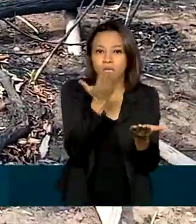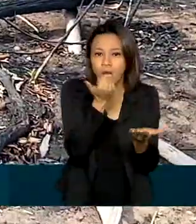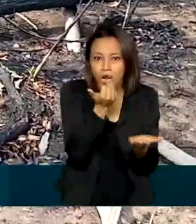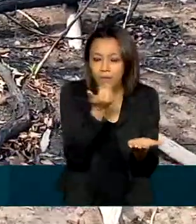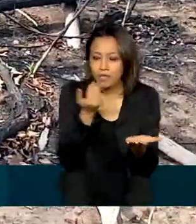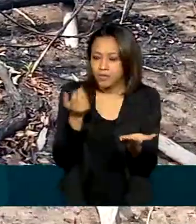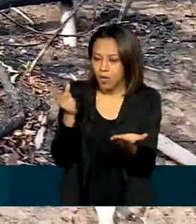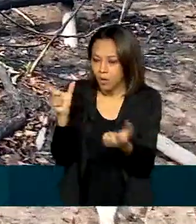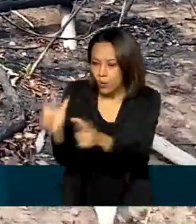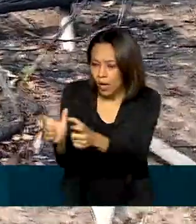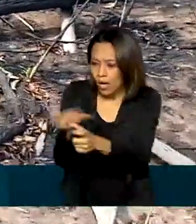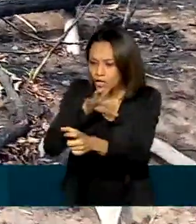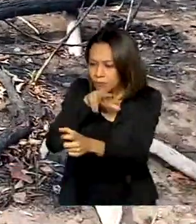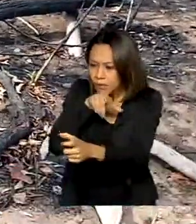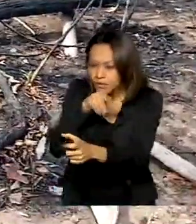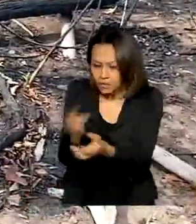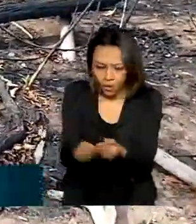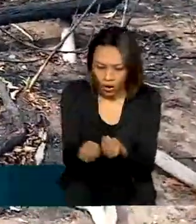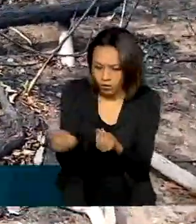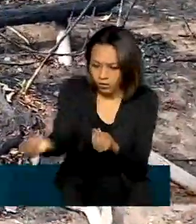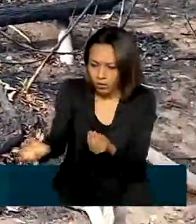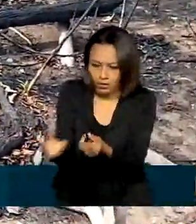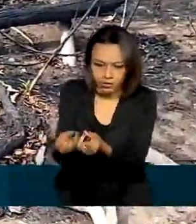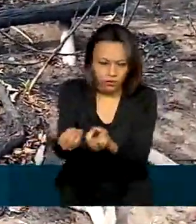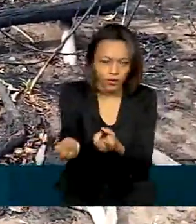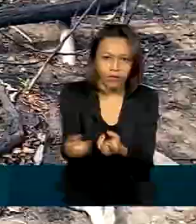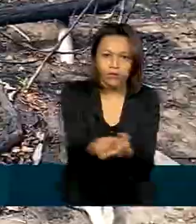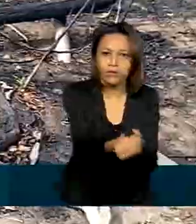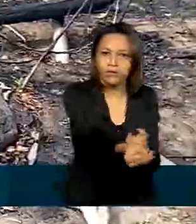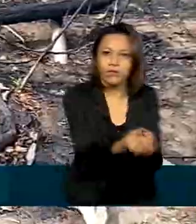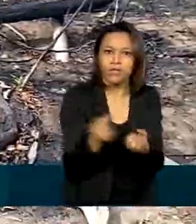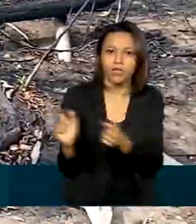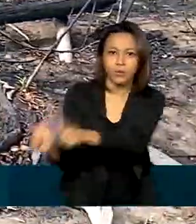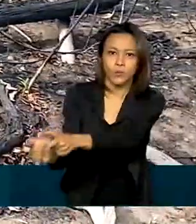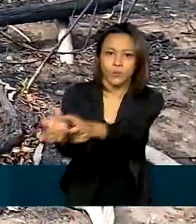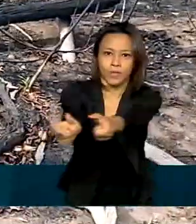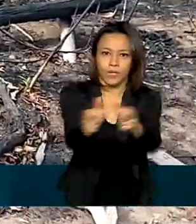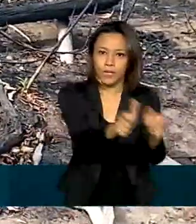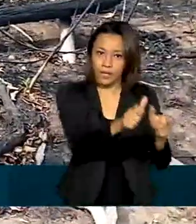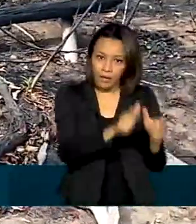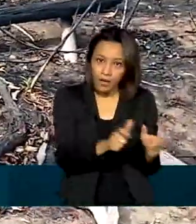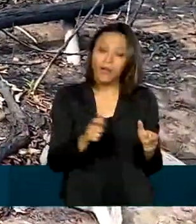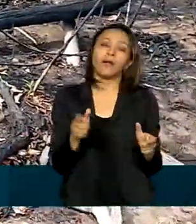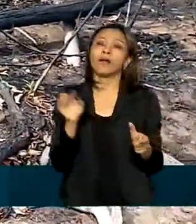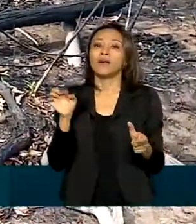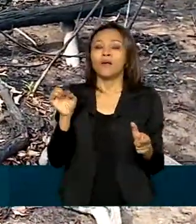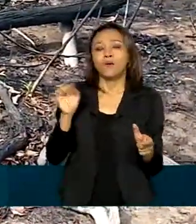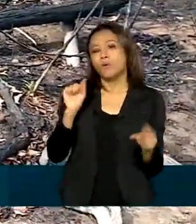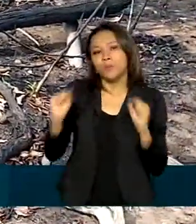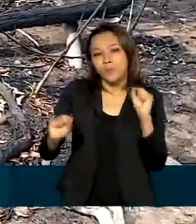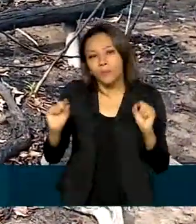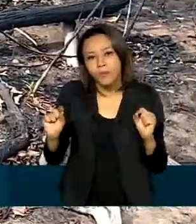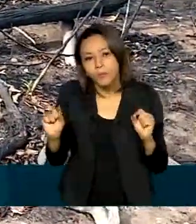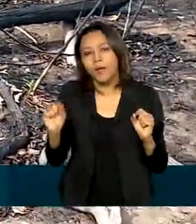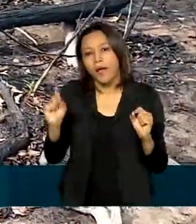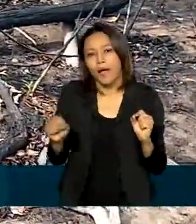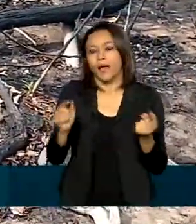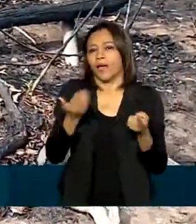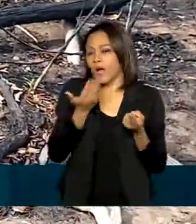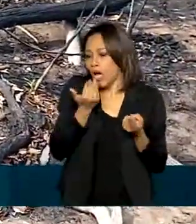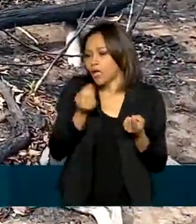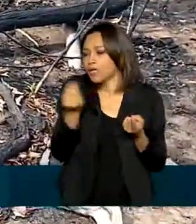específicos, aqueles pontos mais críticos. E nesses locais são disponibilizados alimentos como